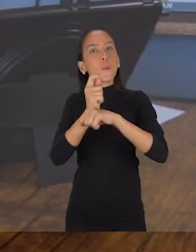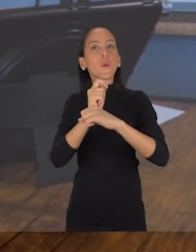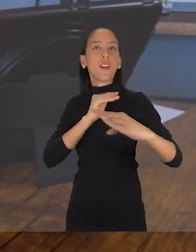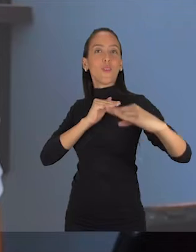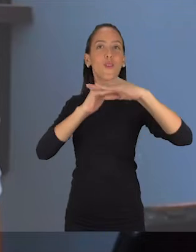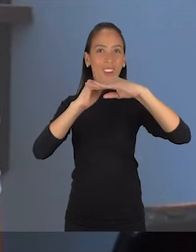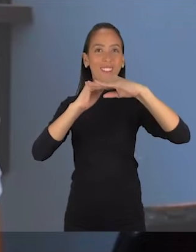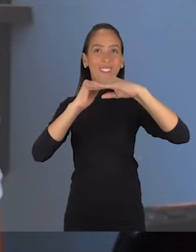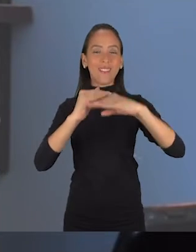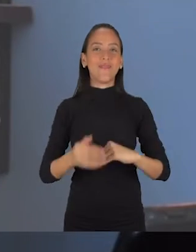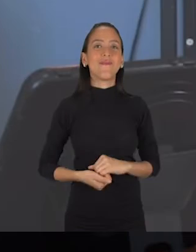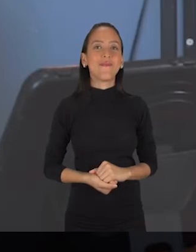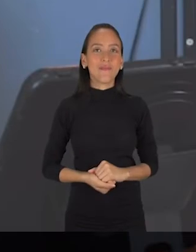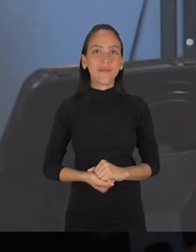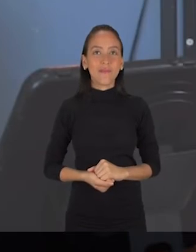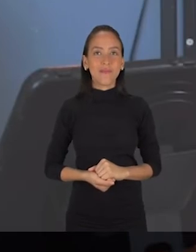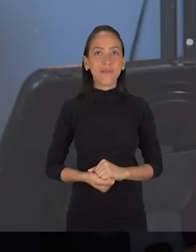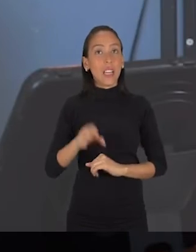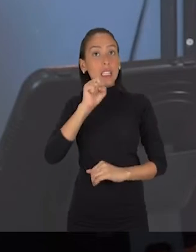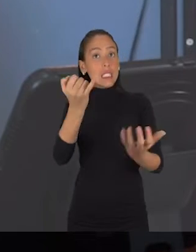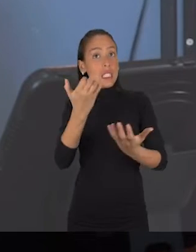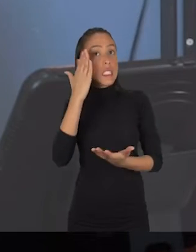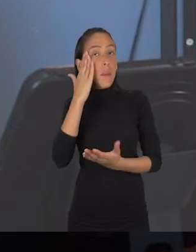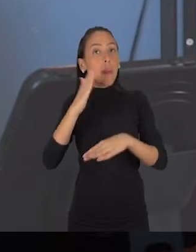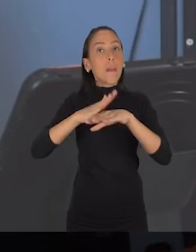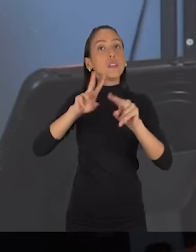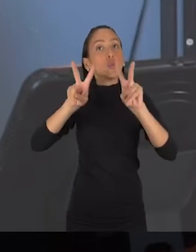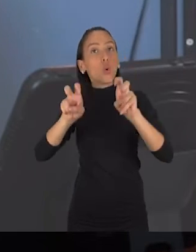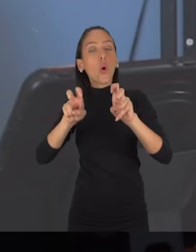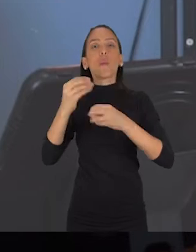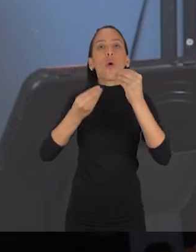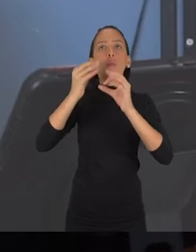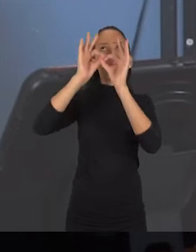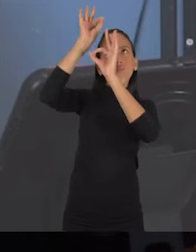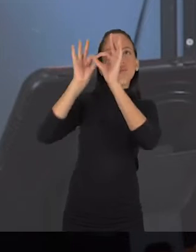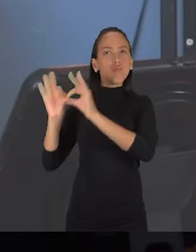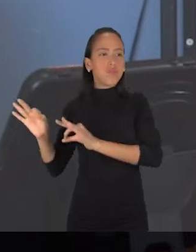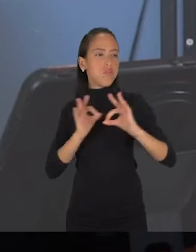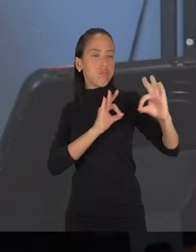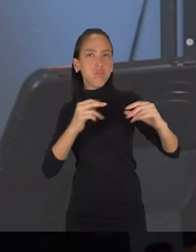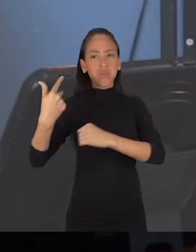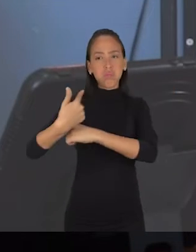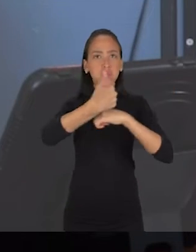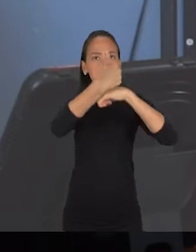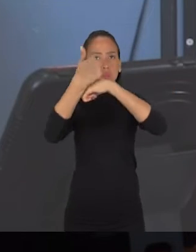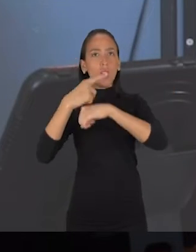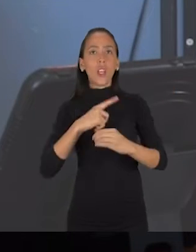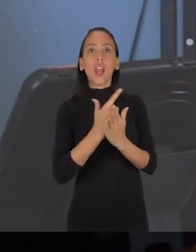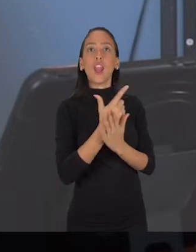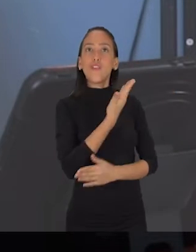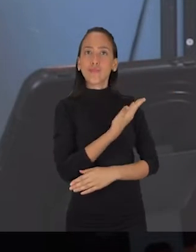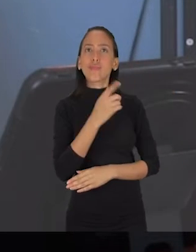manter o tom de igualdade. Beleza? Se você quiser saber um pouco mais sobre enquadramento, sobre ângulo, a minha dica é o livro Os 5 Cs da